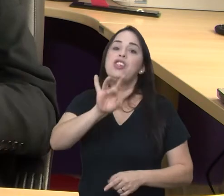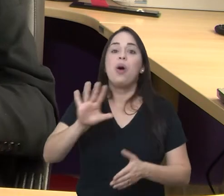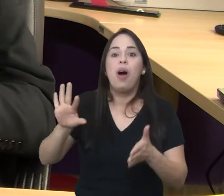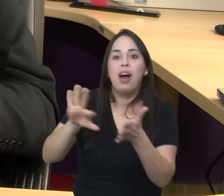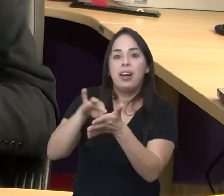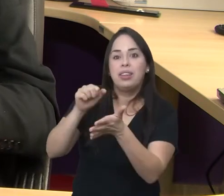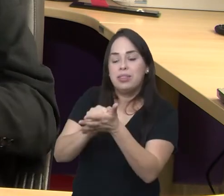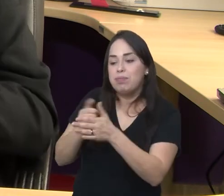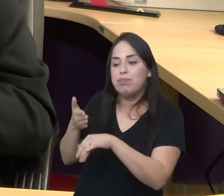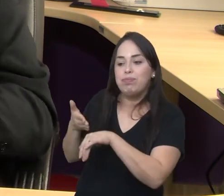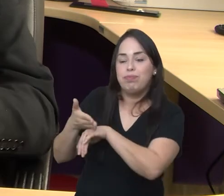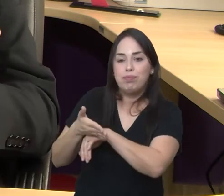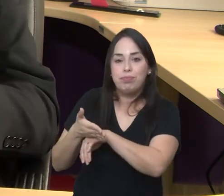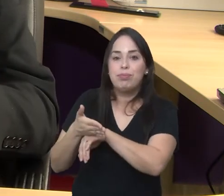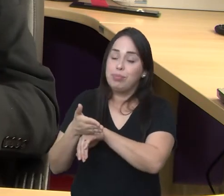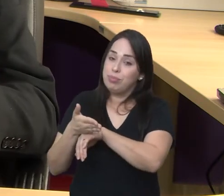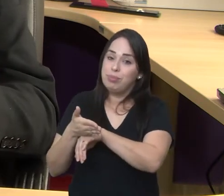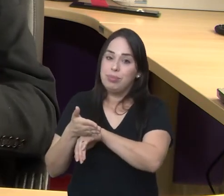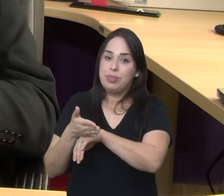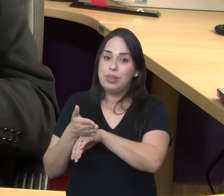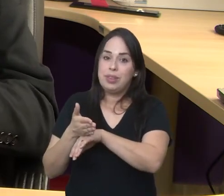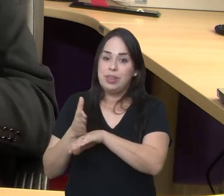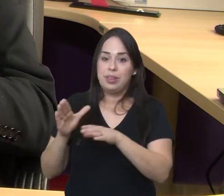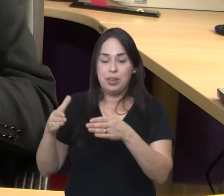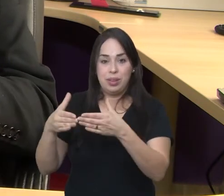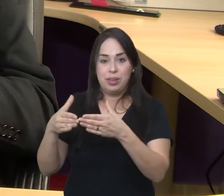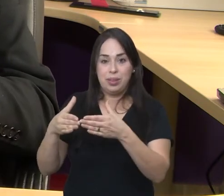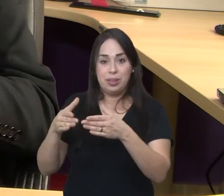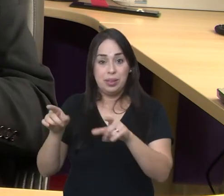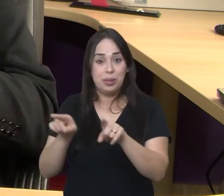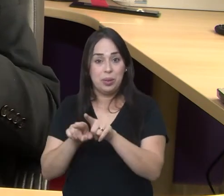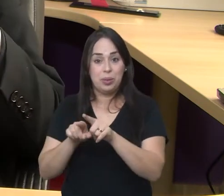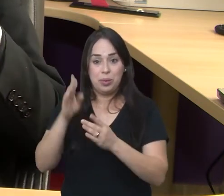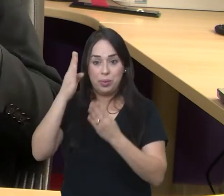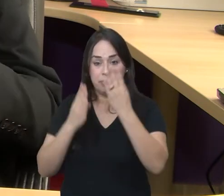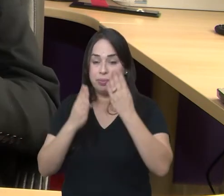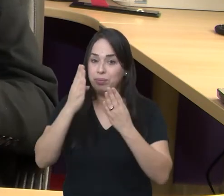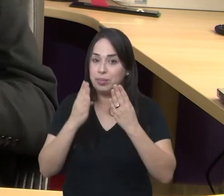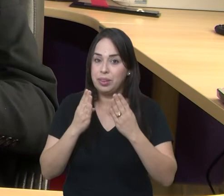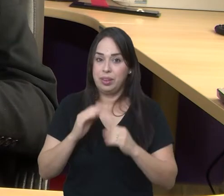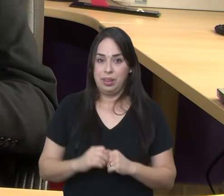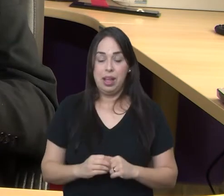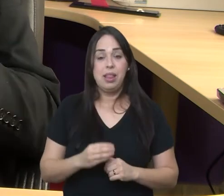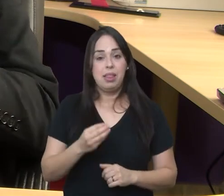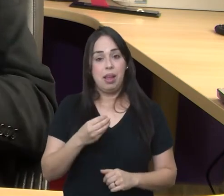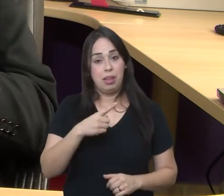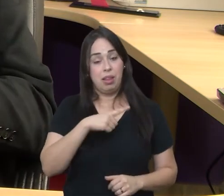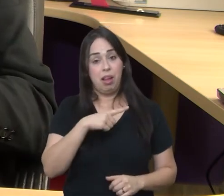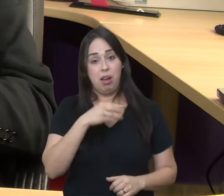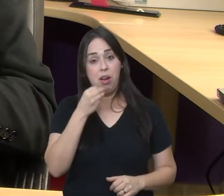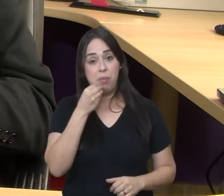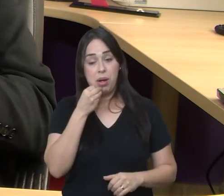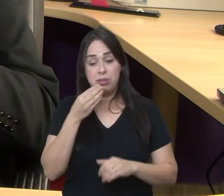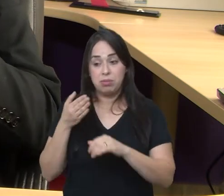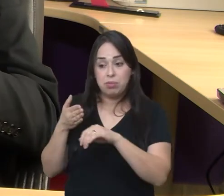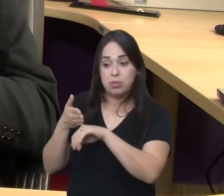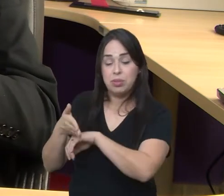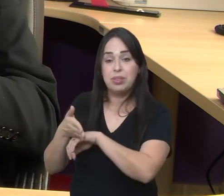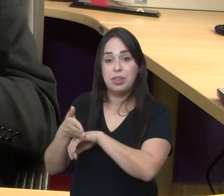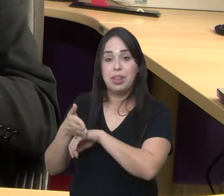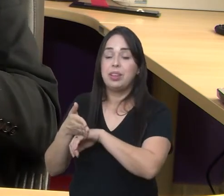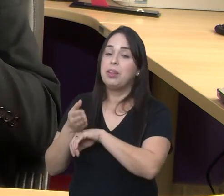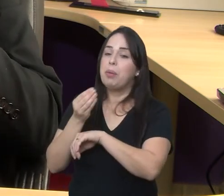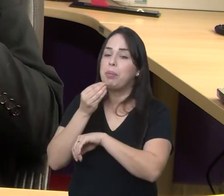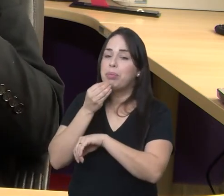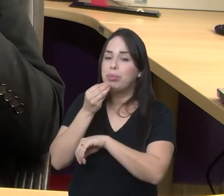inscrição e participar do nosso Coro Sinfônico de São José dos Campos. Ele vai ter oportunidades ingressando no coro ele vai ter